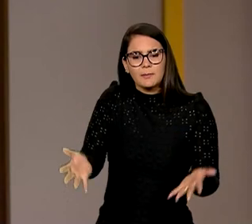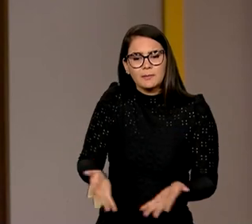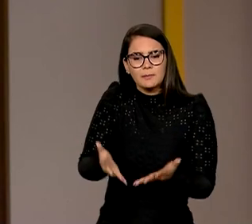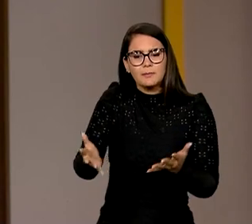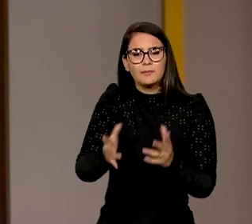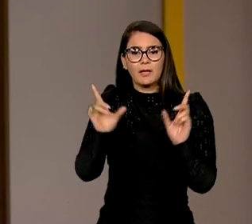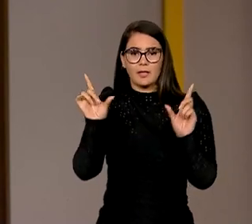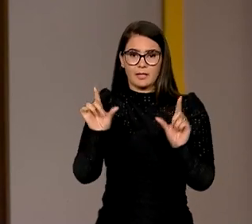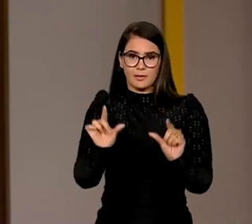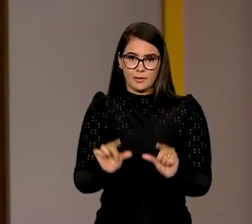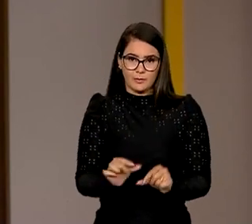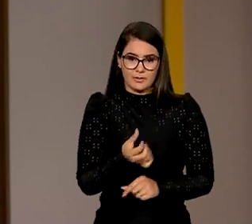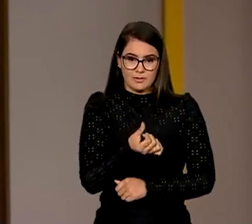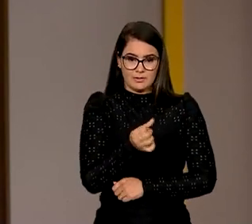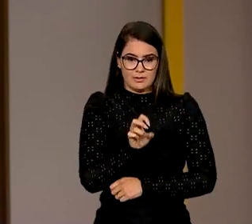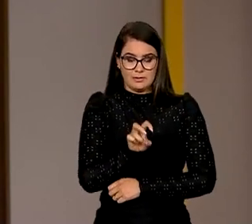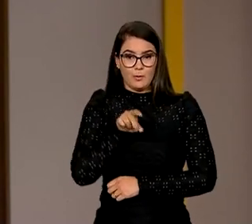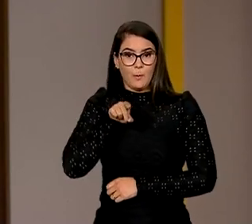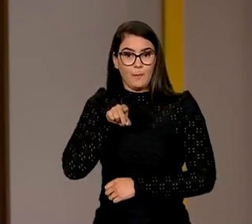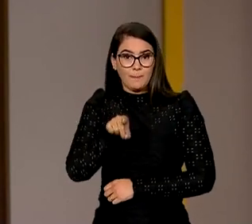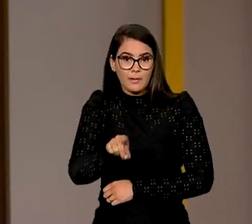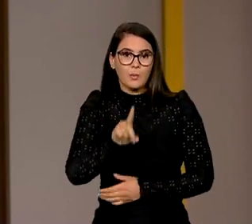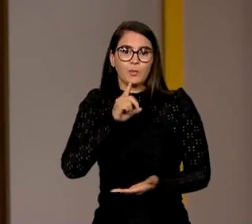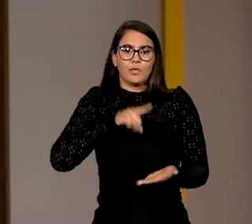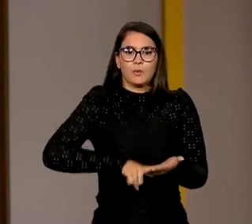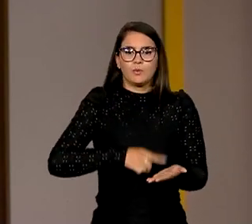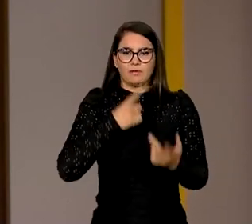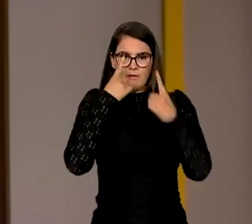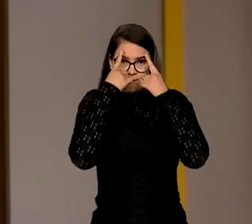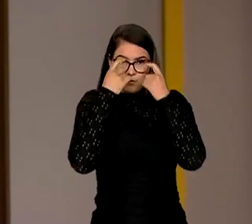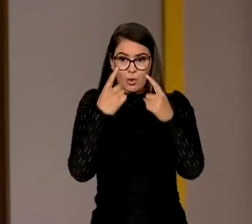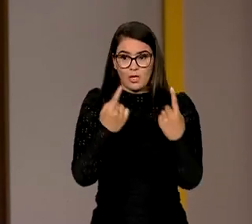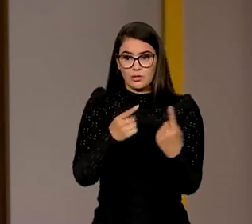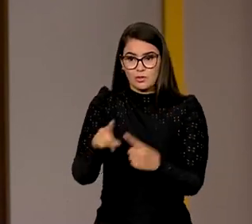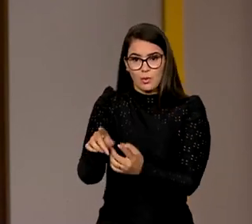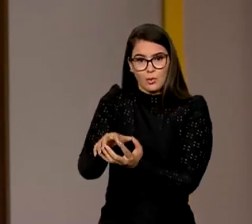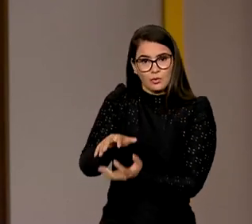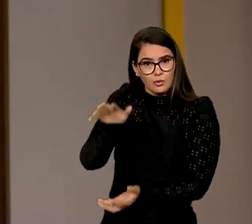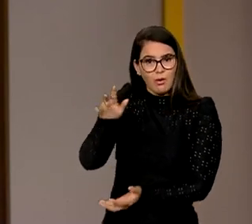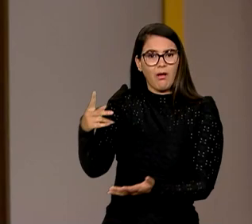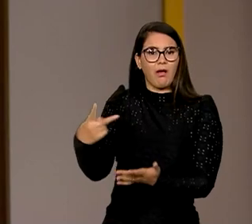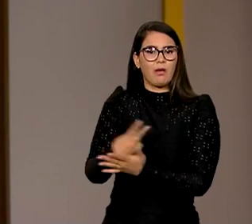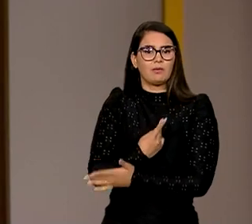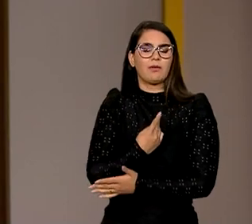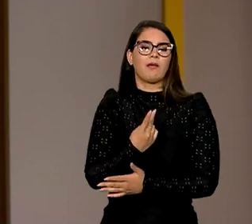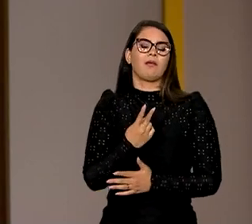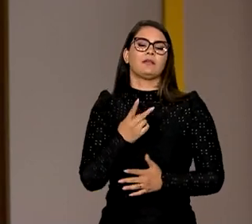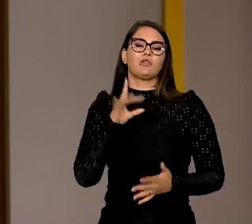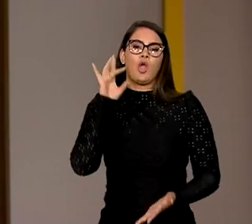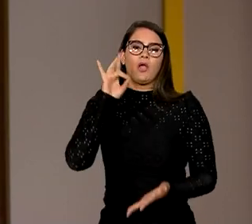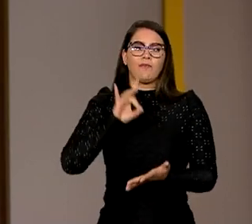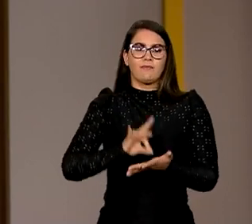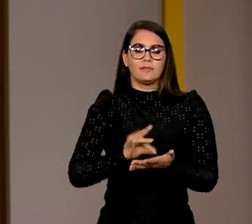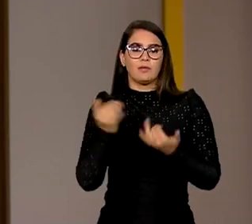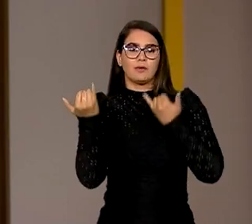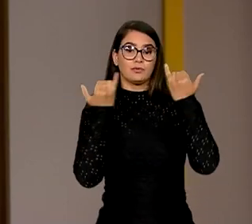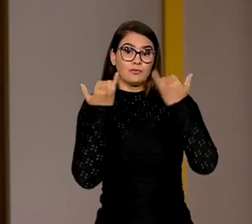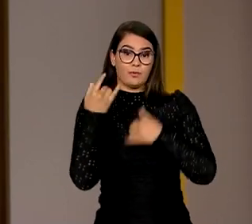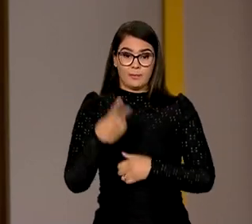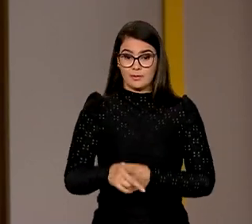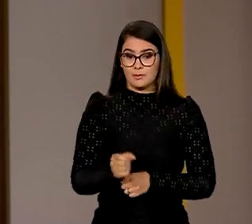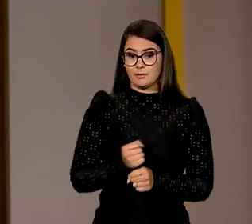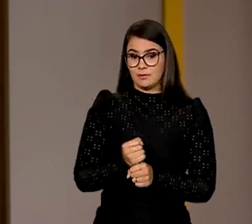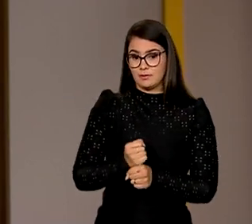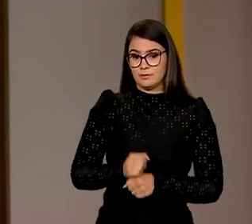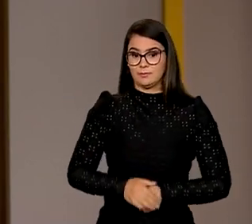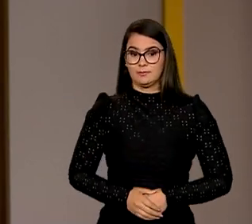reduzir as 65 mil denúncias de violência contra os idosos que ocorreram pelos canais oficiais somente neste ano.